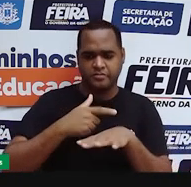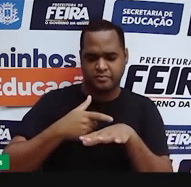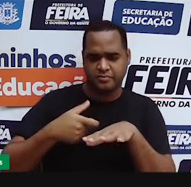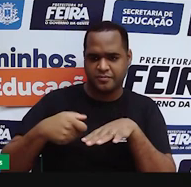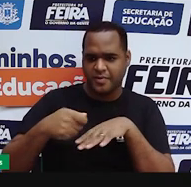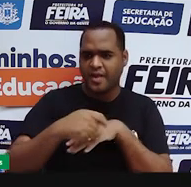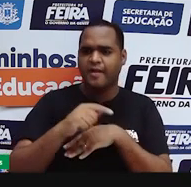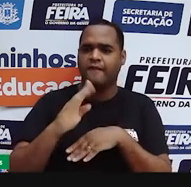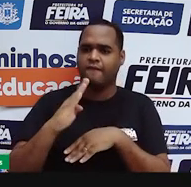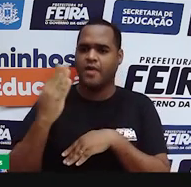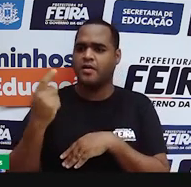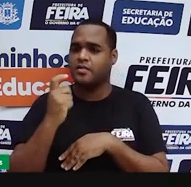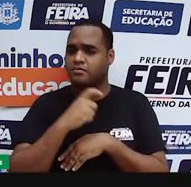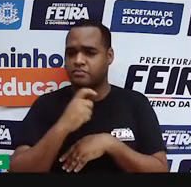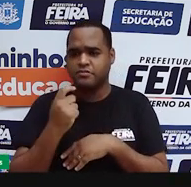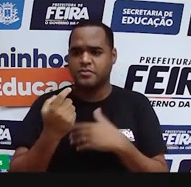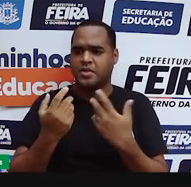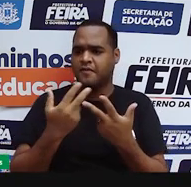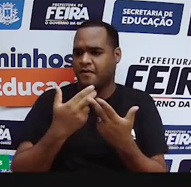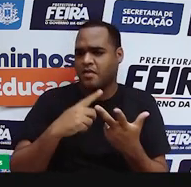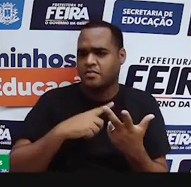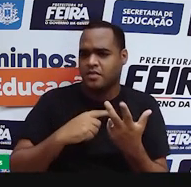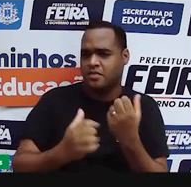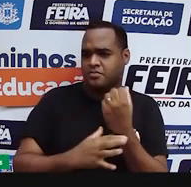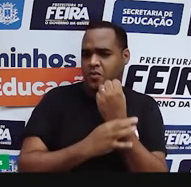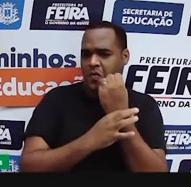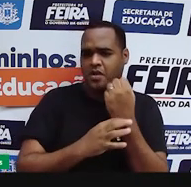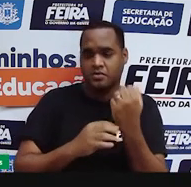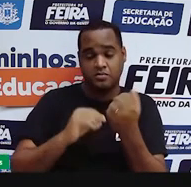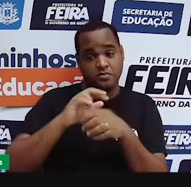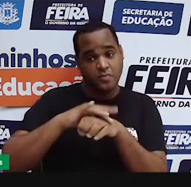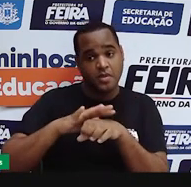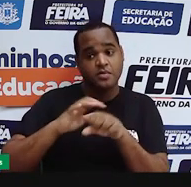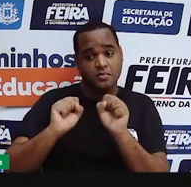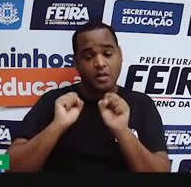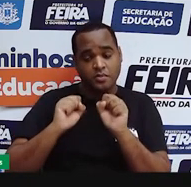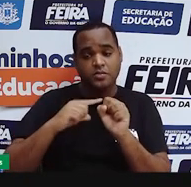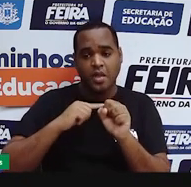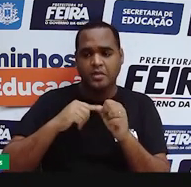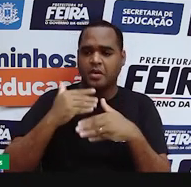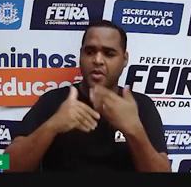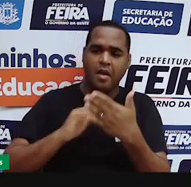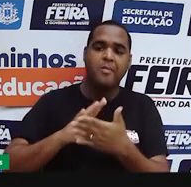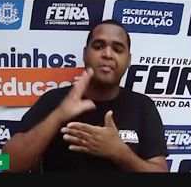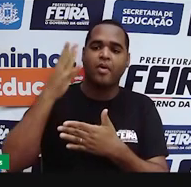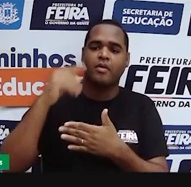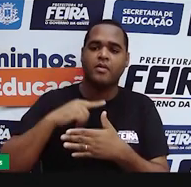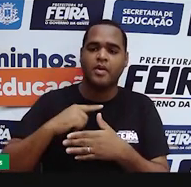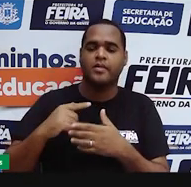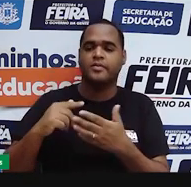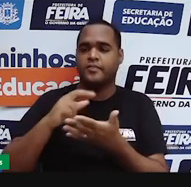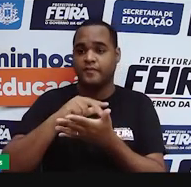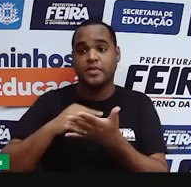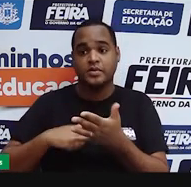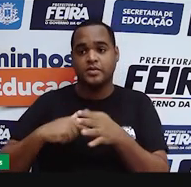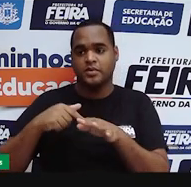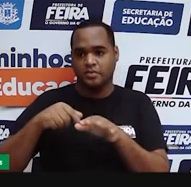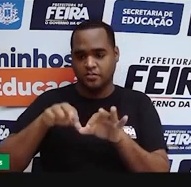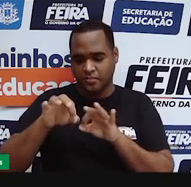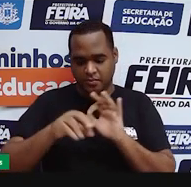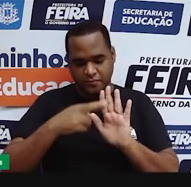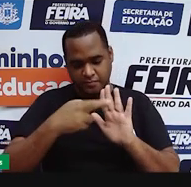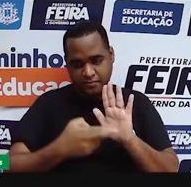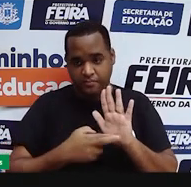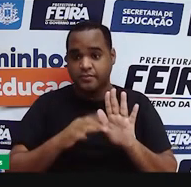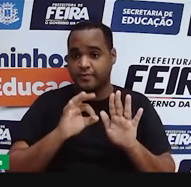a sensação de segurança decorrente da eliminação das doenças são fatores que vêm contribuindo para a queda das coberturas vacinais no Brasil. O que quer